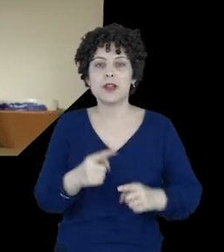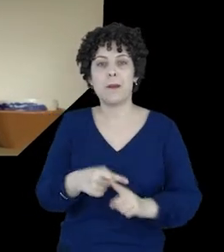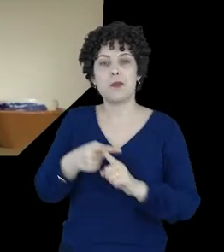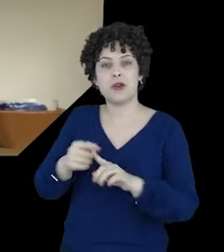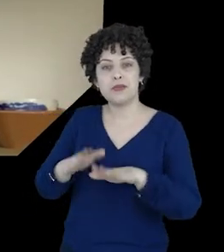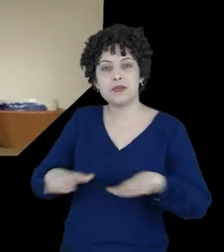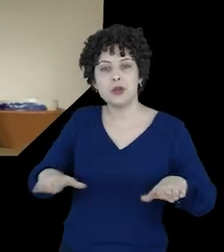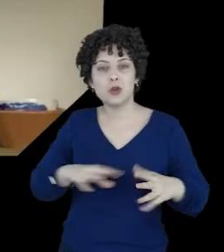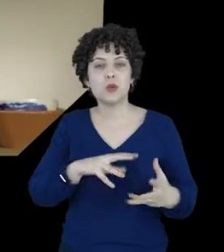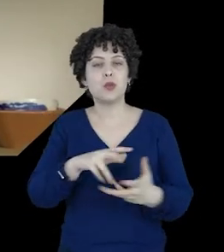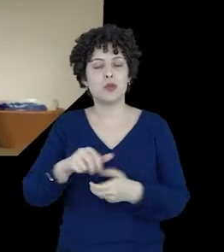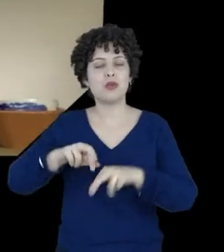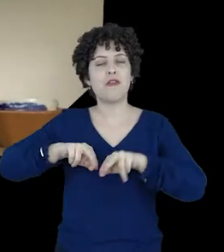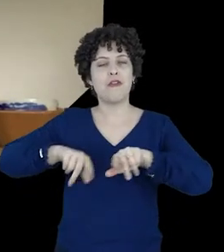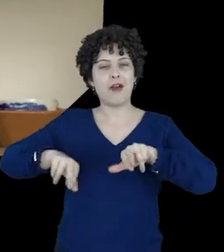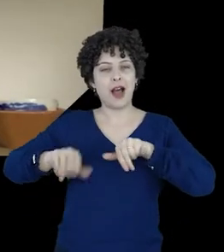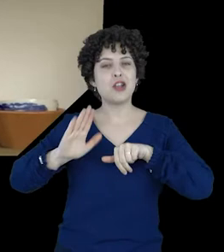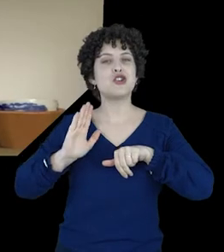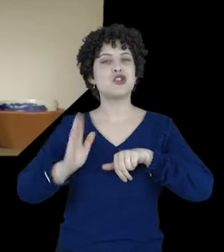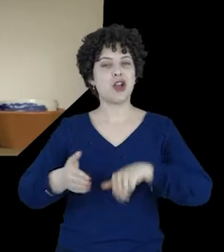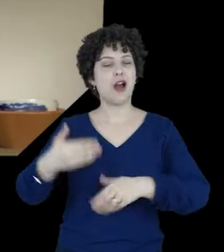governos do mundo já têm feito isso.